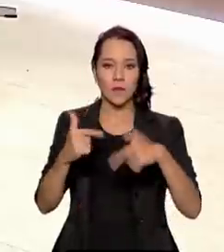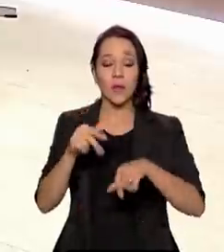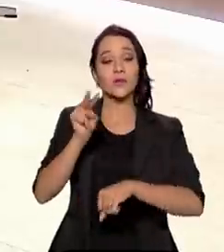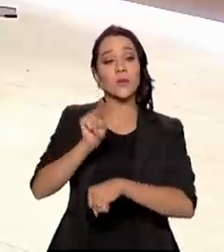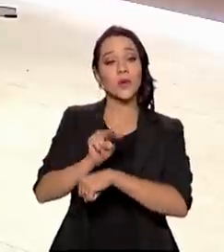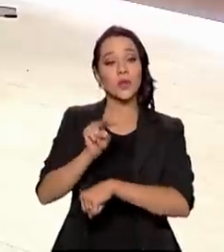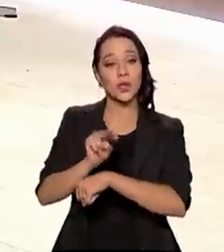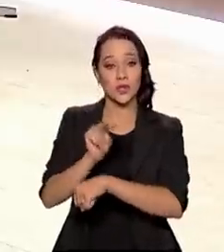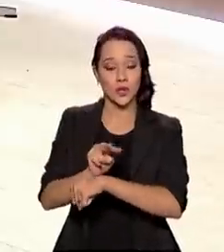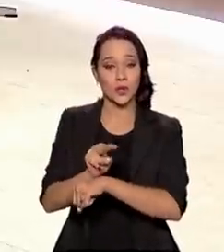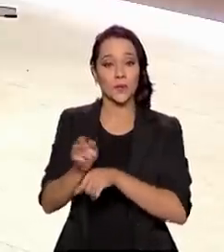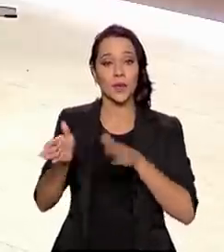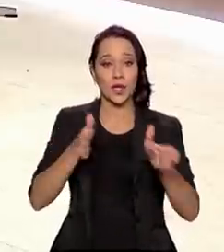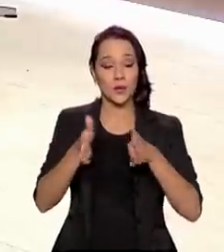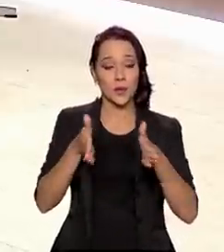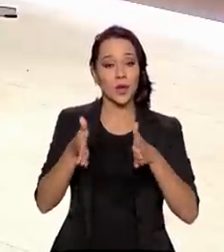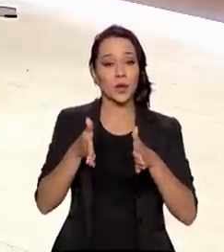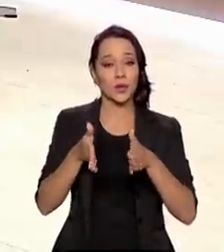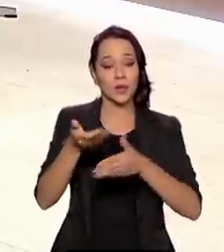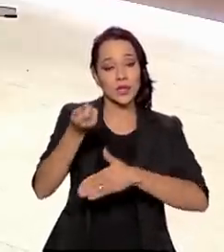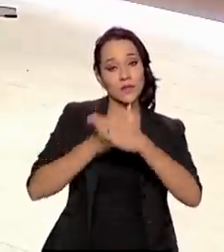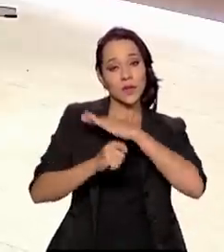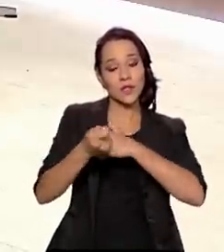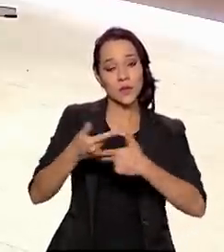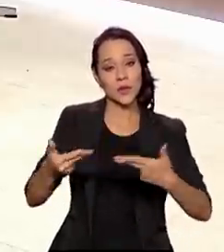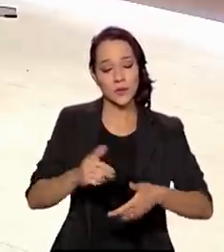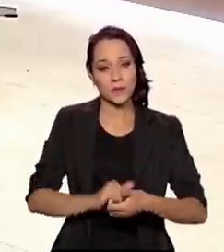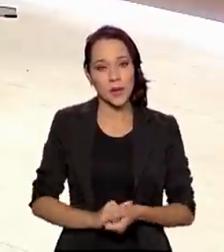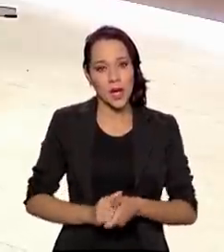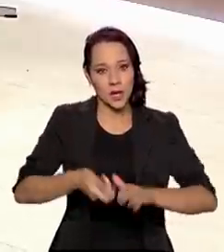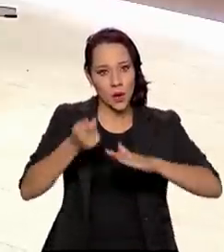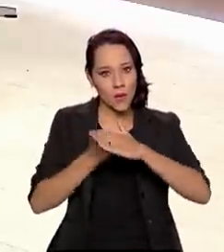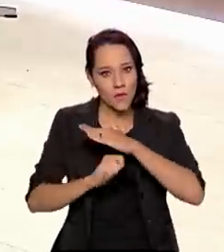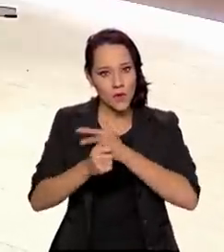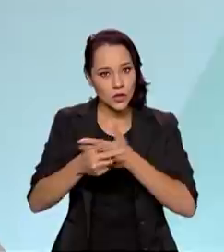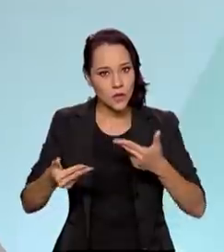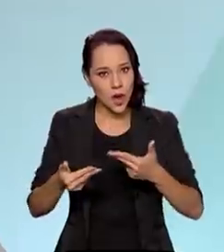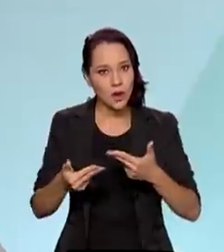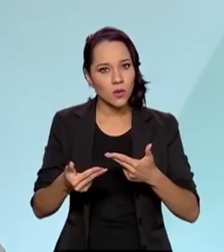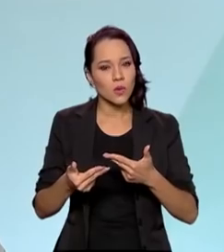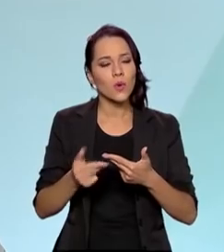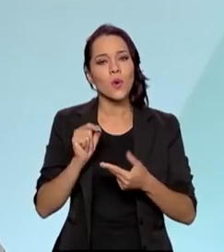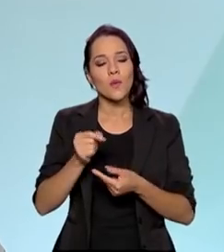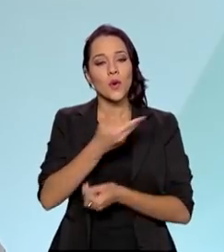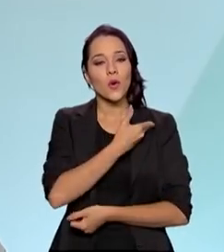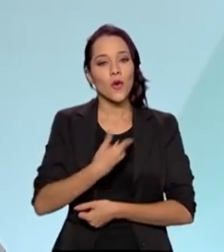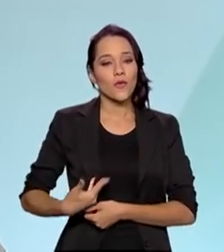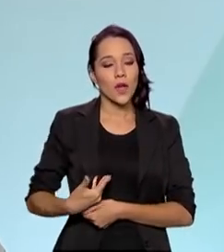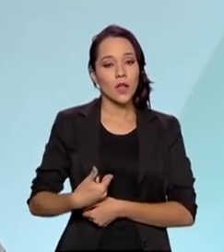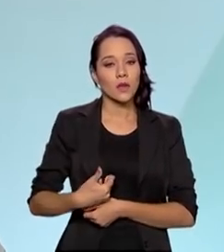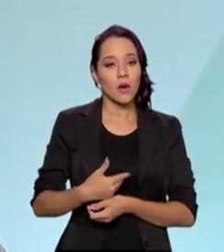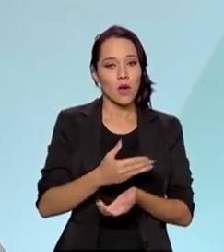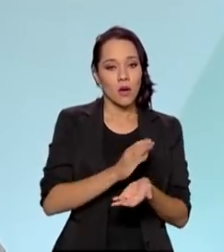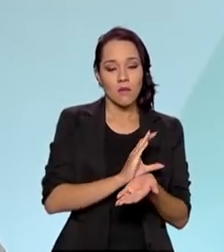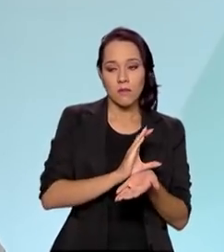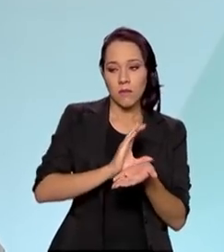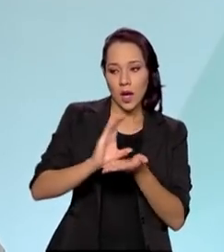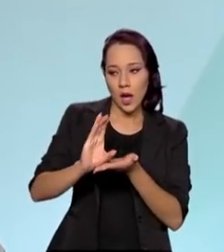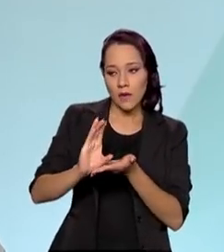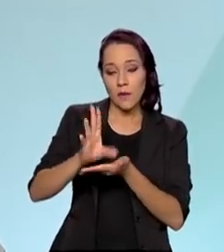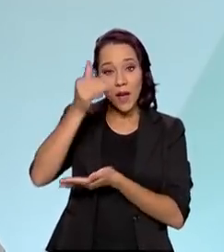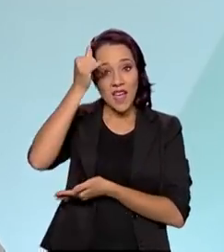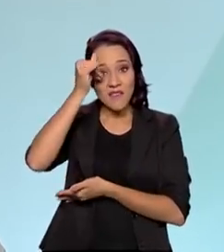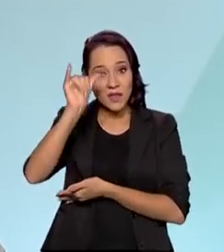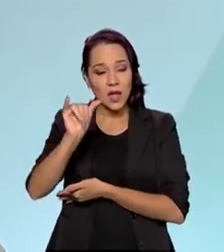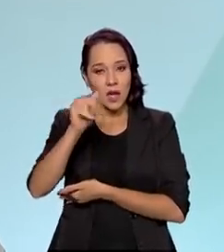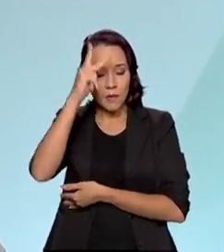preservados em virtude desse investimento. Então, o investimento, para que o governo entrava com uma parte, para que não se encerrasse